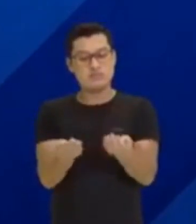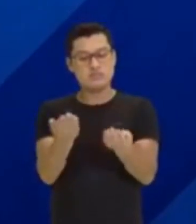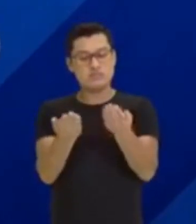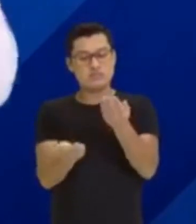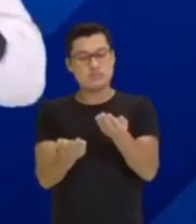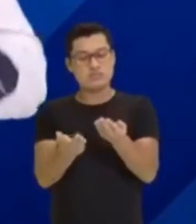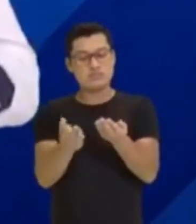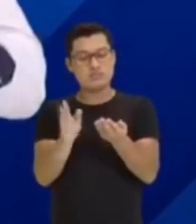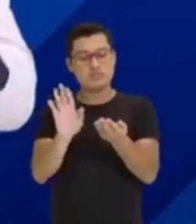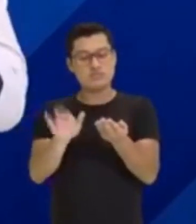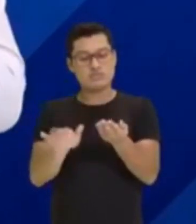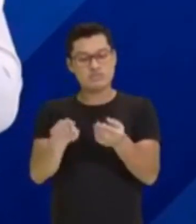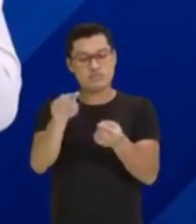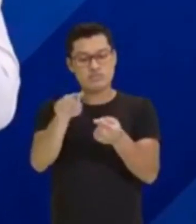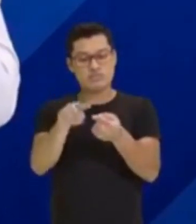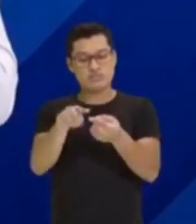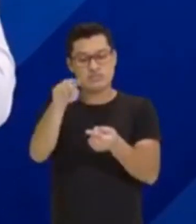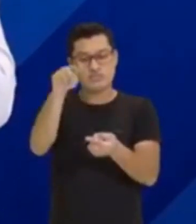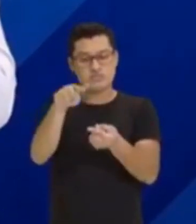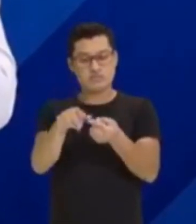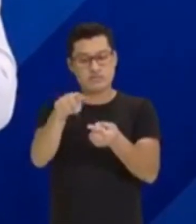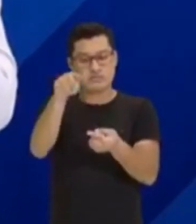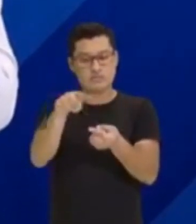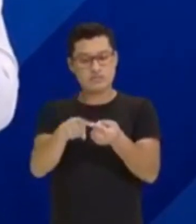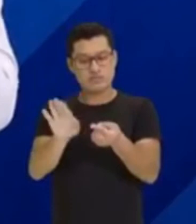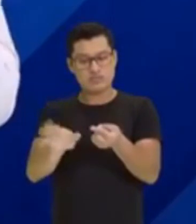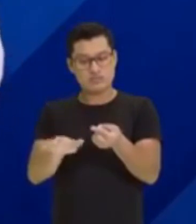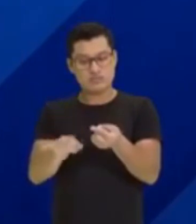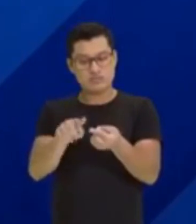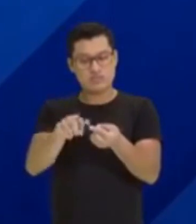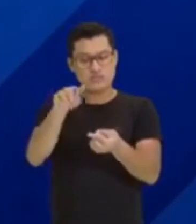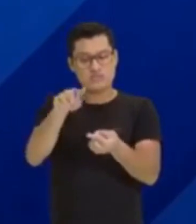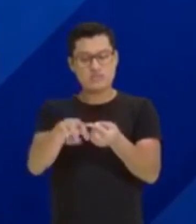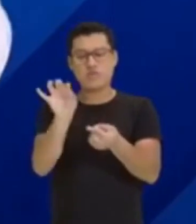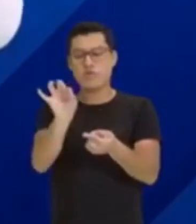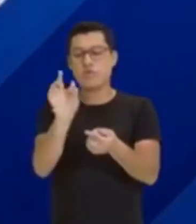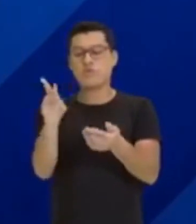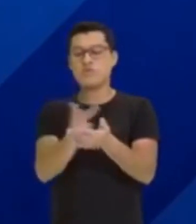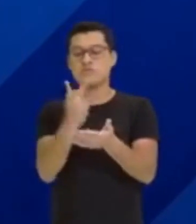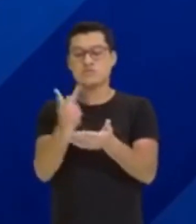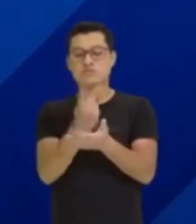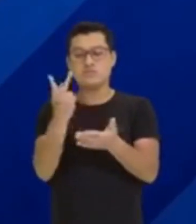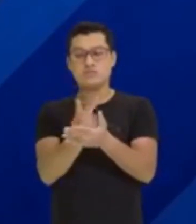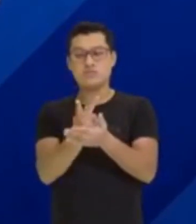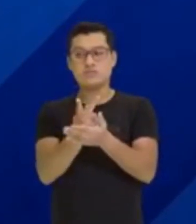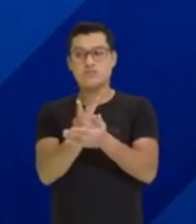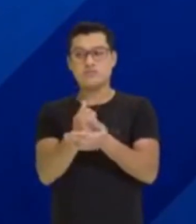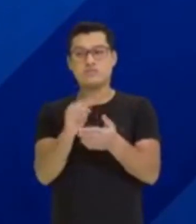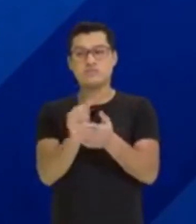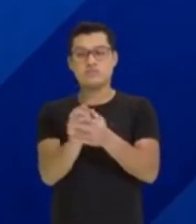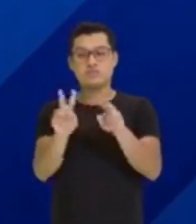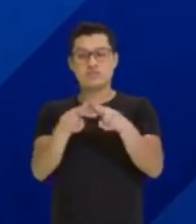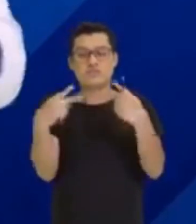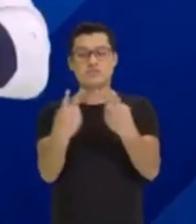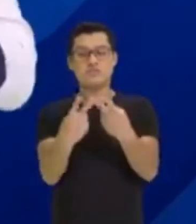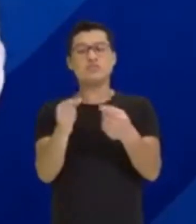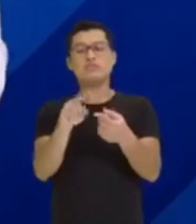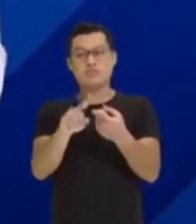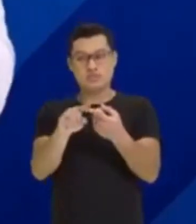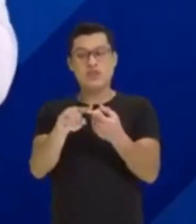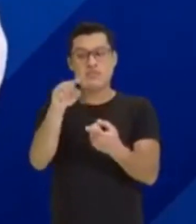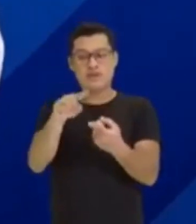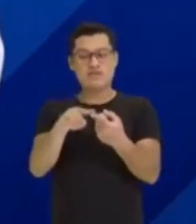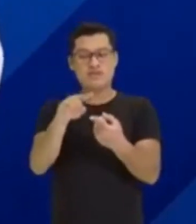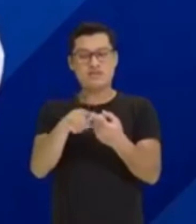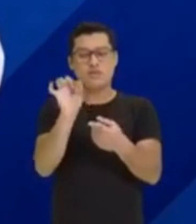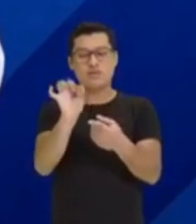diminui é o volume. Se o volume diminui, o que vai acontecer? O volume é maior. Diminuiu. Sim, pessoal. E